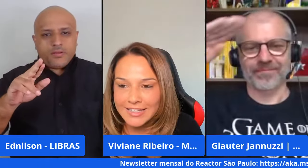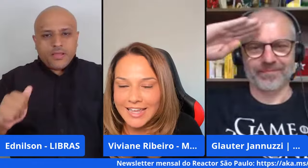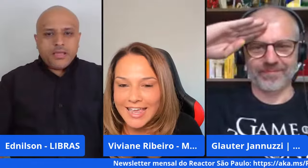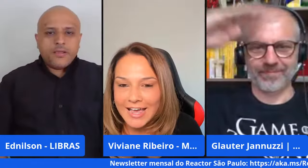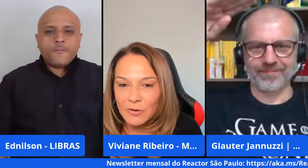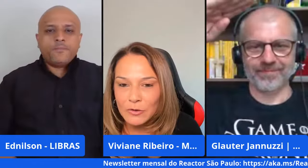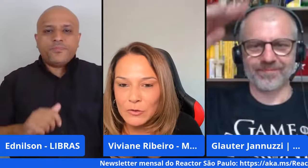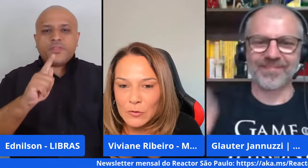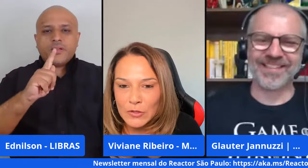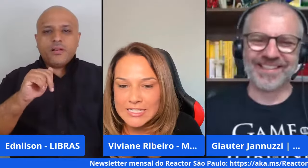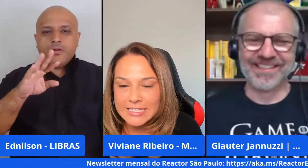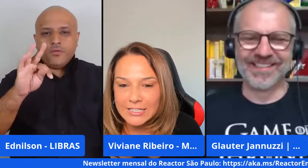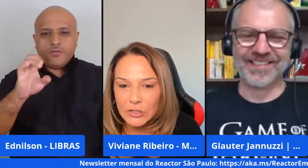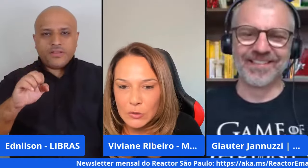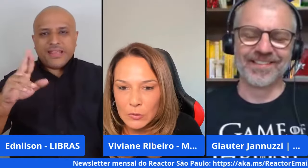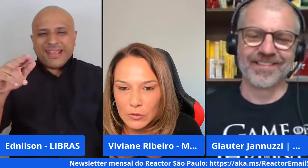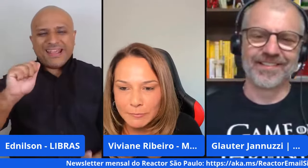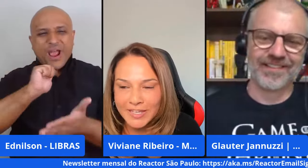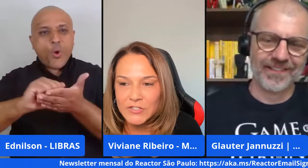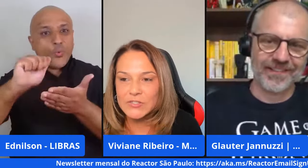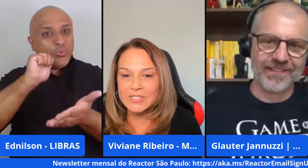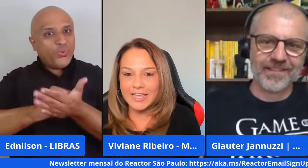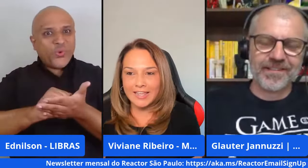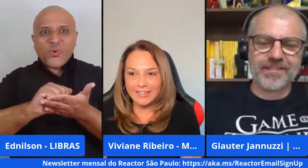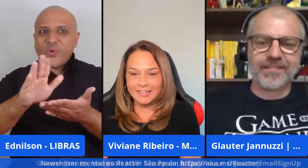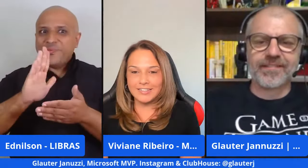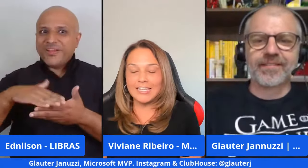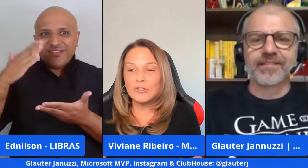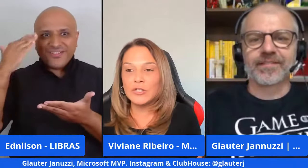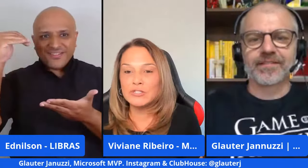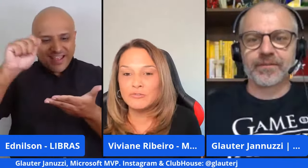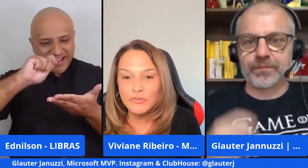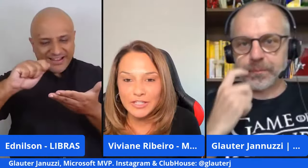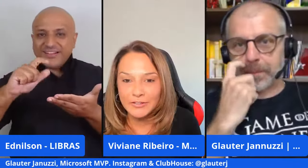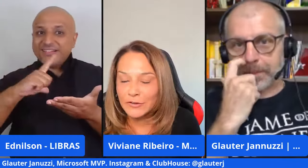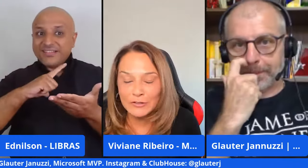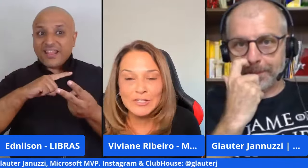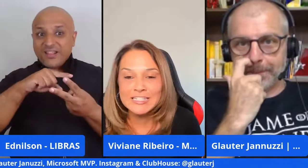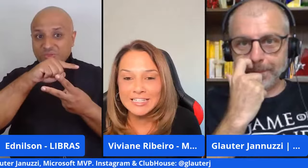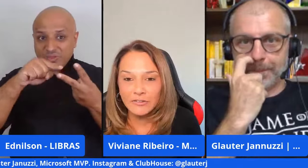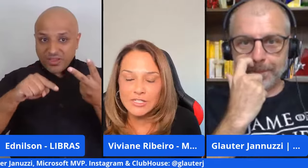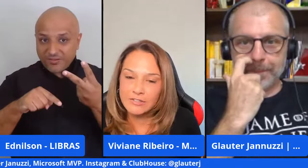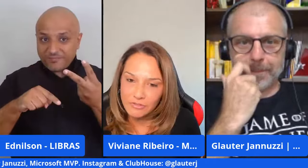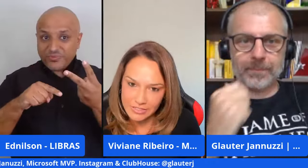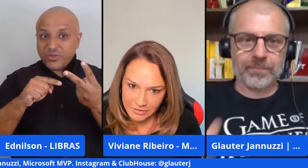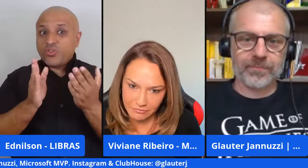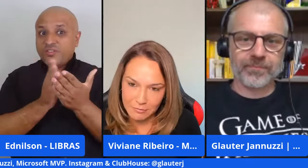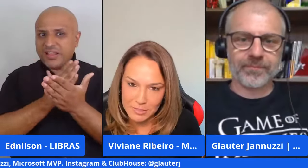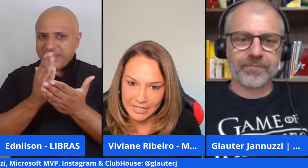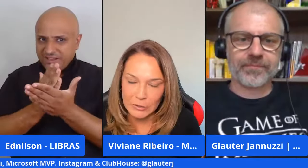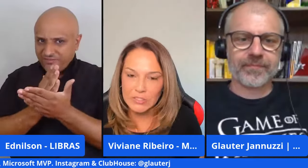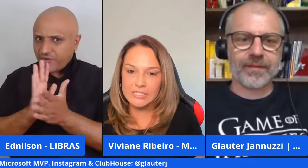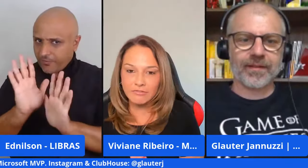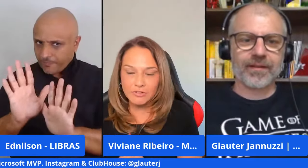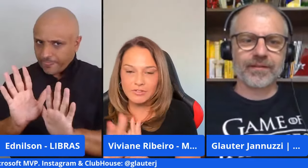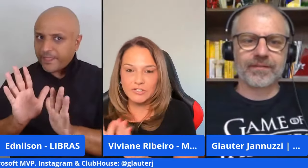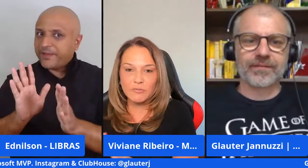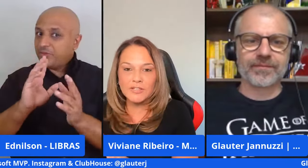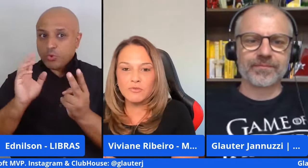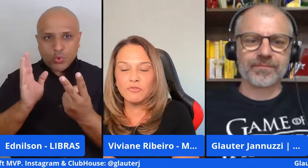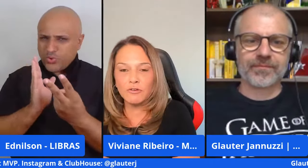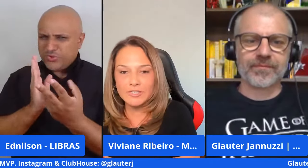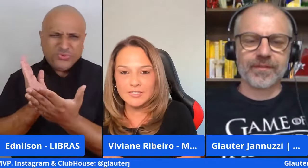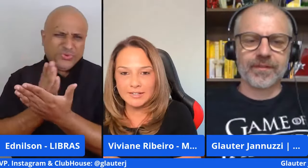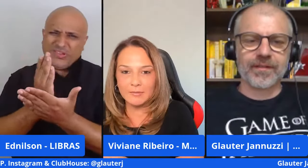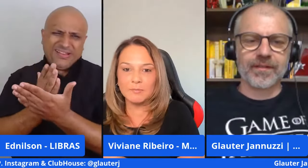Cláuter que é autor escritor best seller tem dois livros não vamos lá dois livros